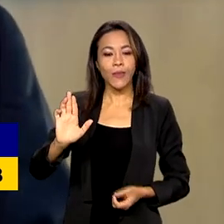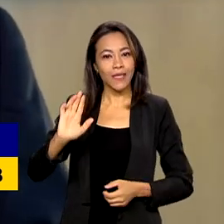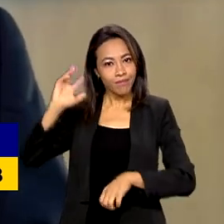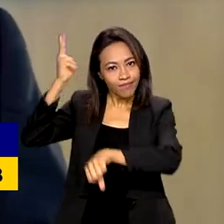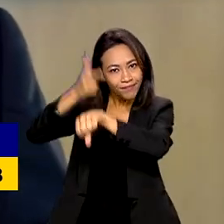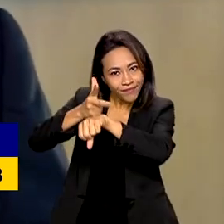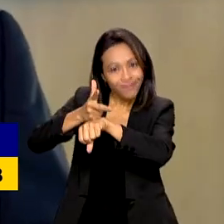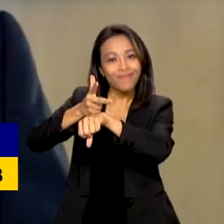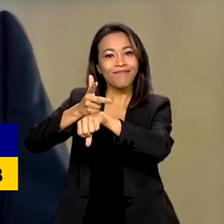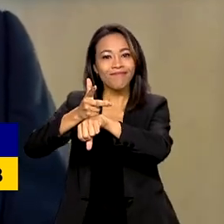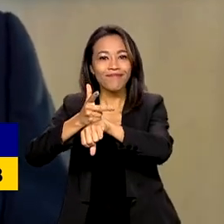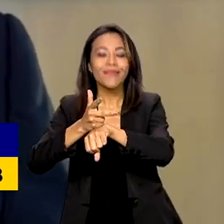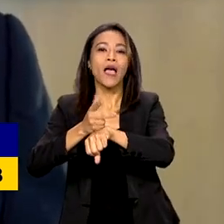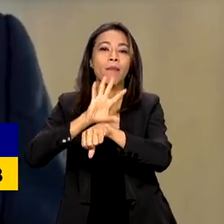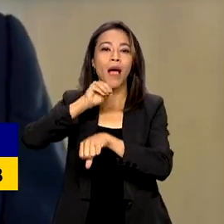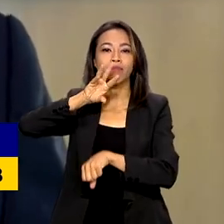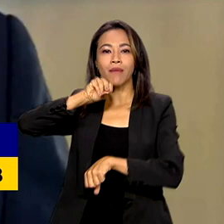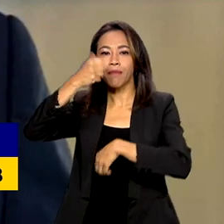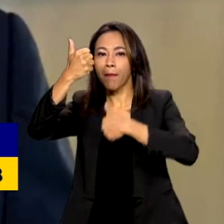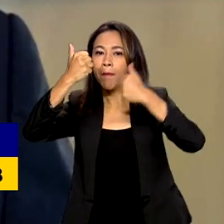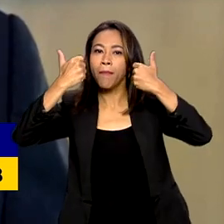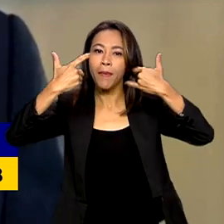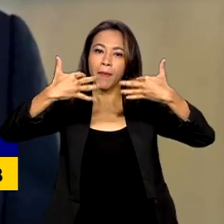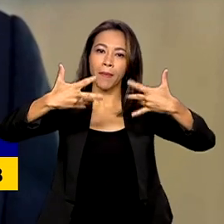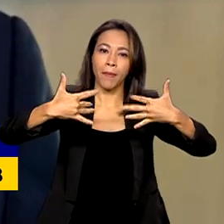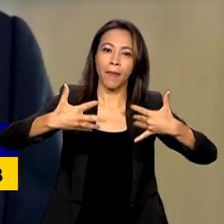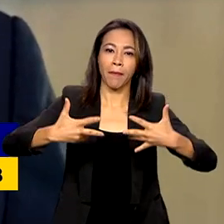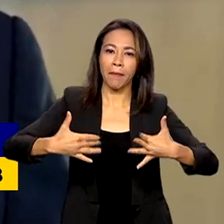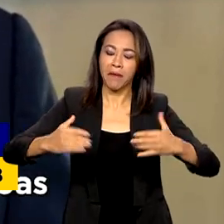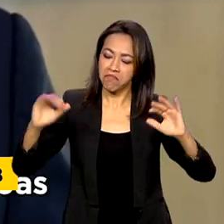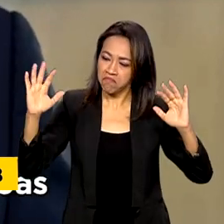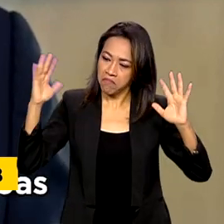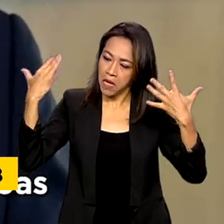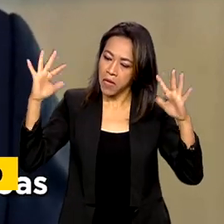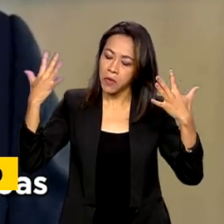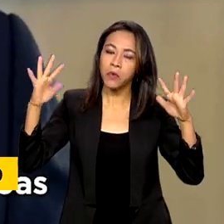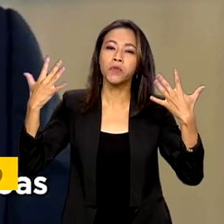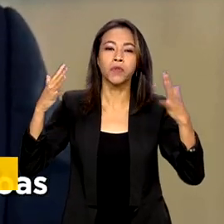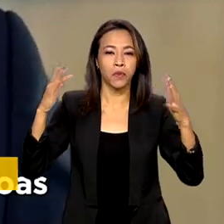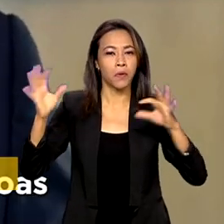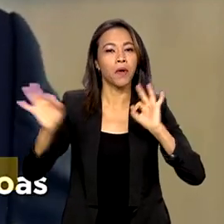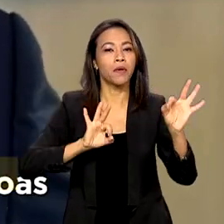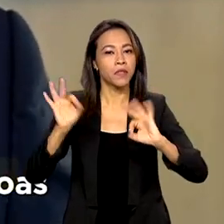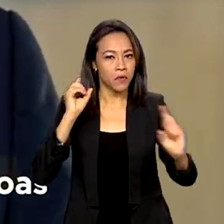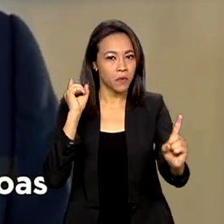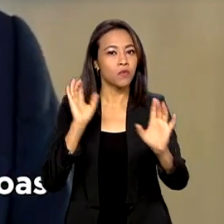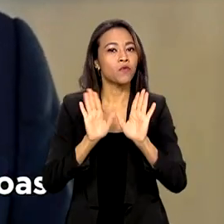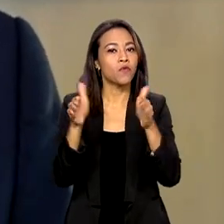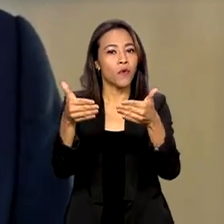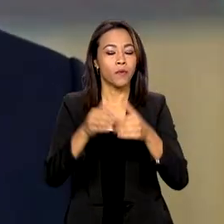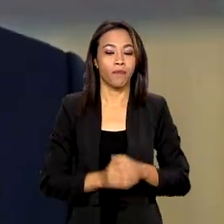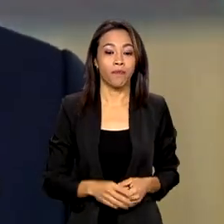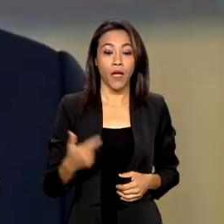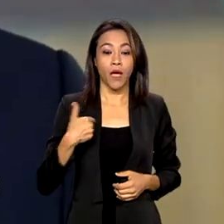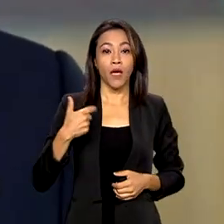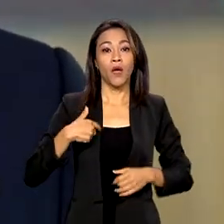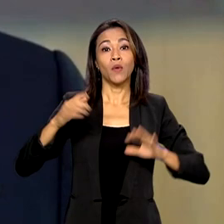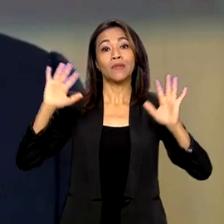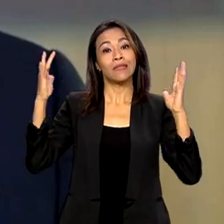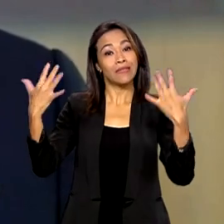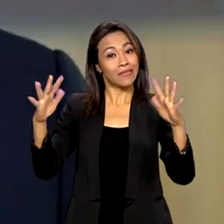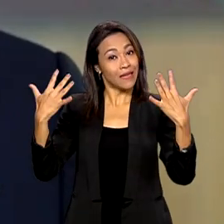mensagem para os participantes e elogiou a realização do Fórum. Saúdo todas as pessoas que